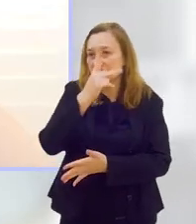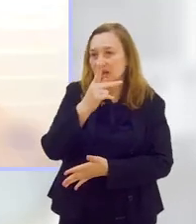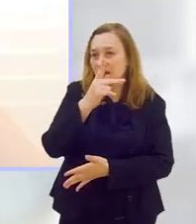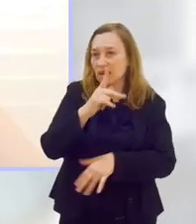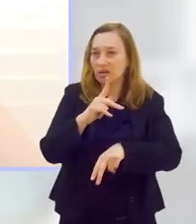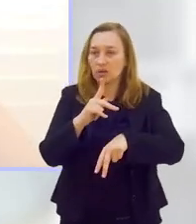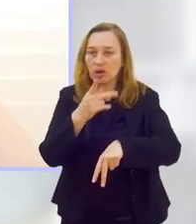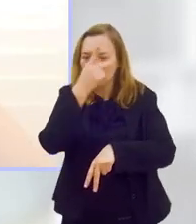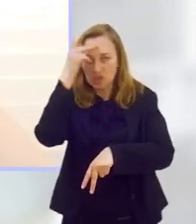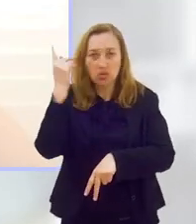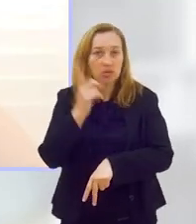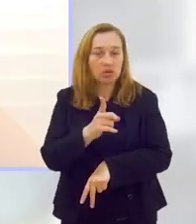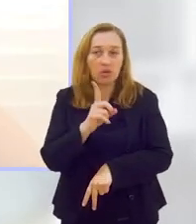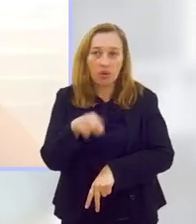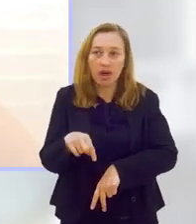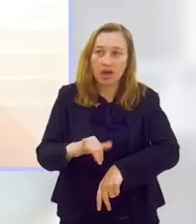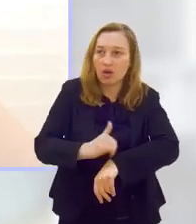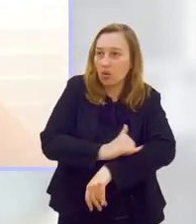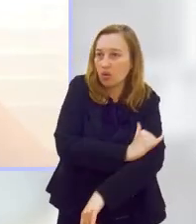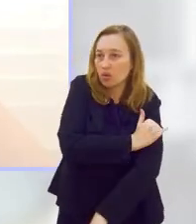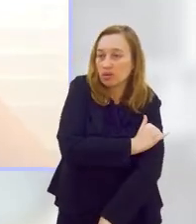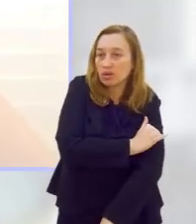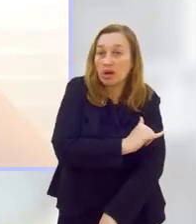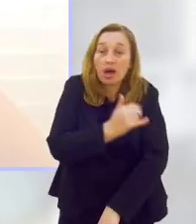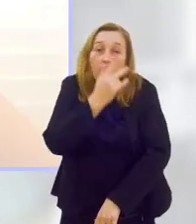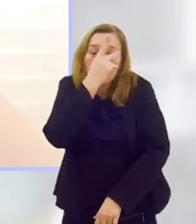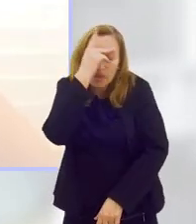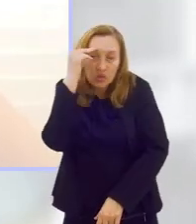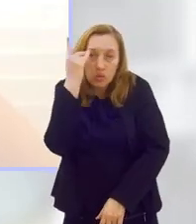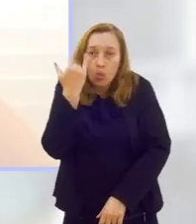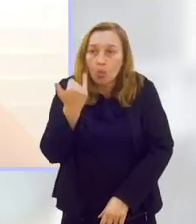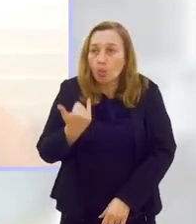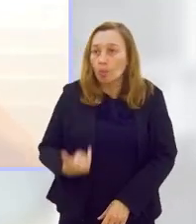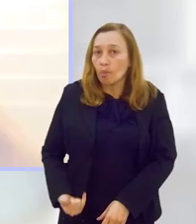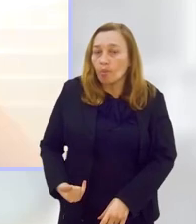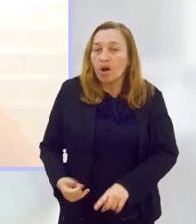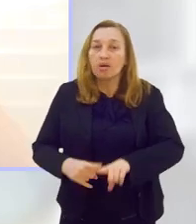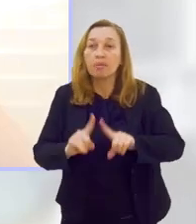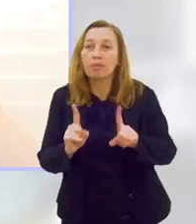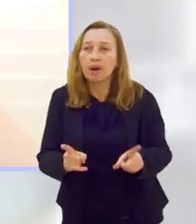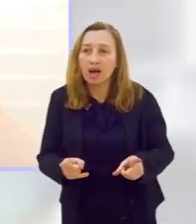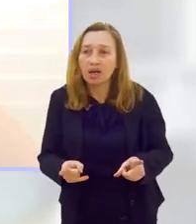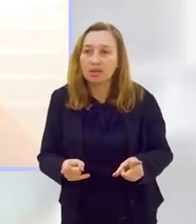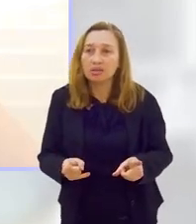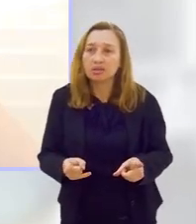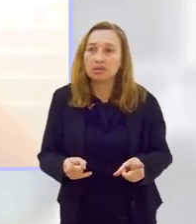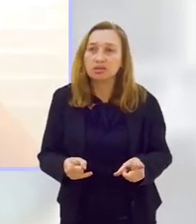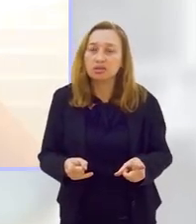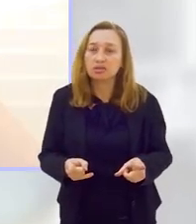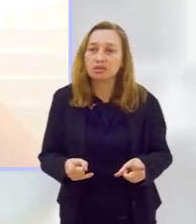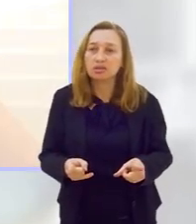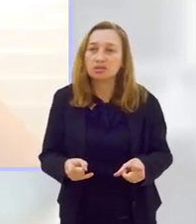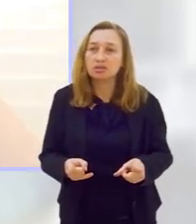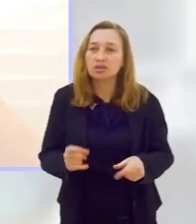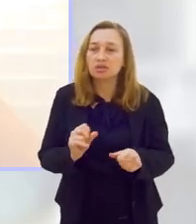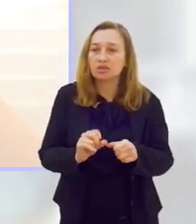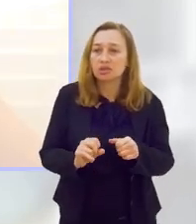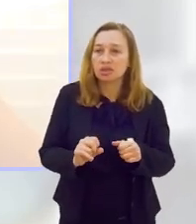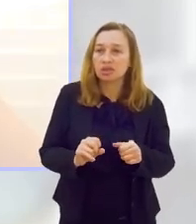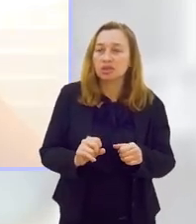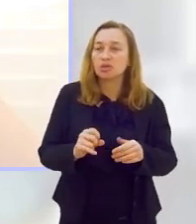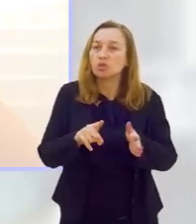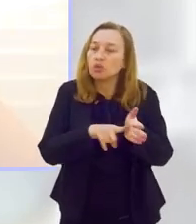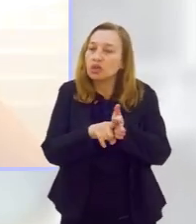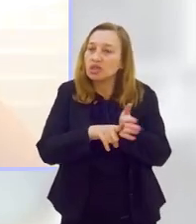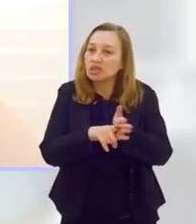olhando para ele, ele é uma pessoa magra, né? Mas, quando faz o exame de bioimpedância, por